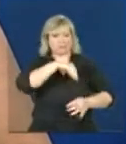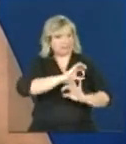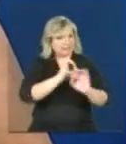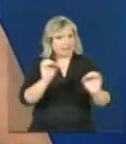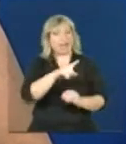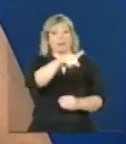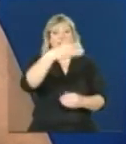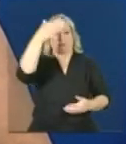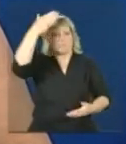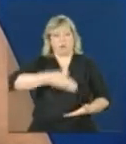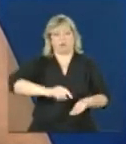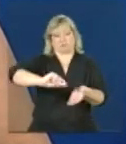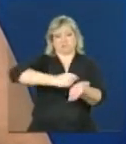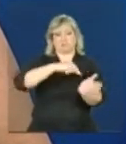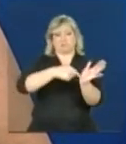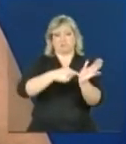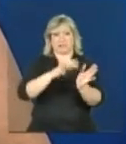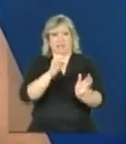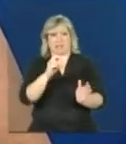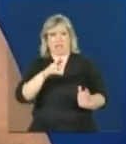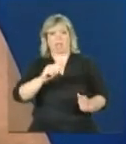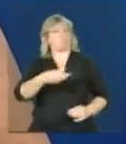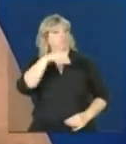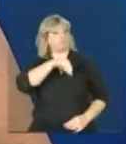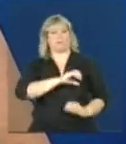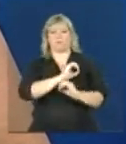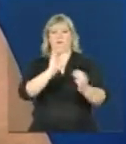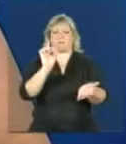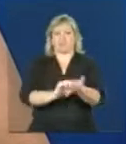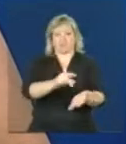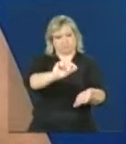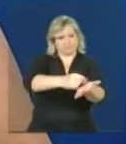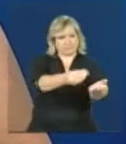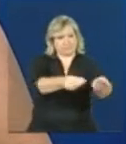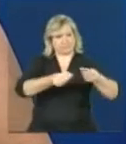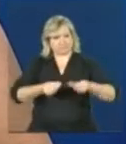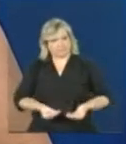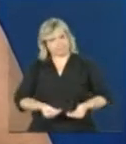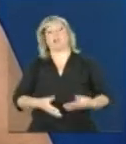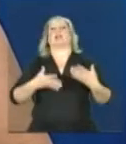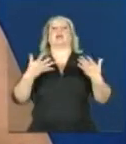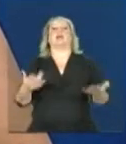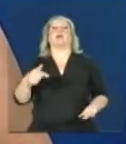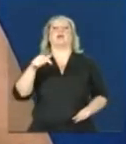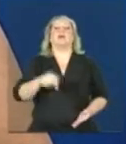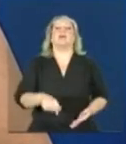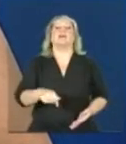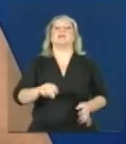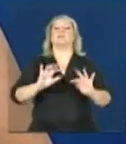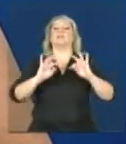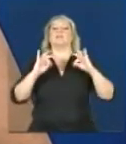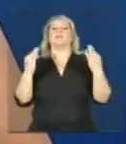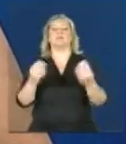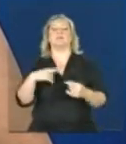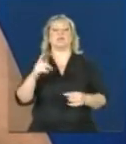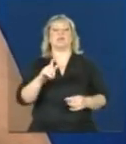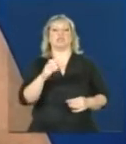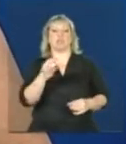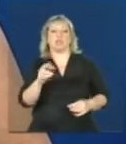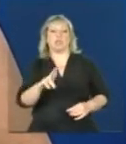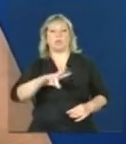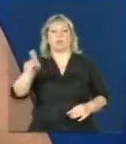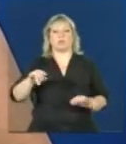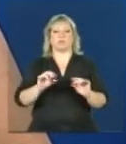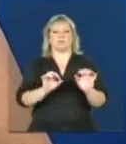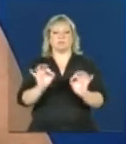com a instância de controle social que existe em todos os municípios, decidir sobre o futuro daquela família. Pode,